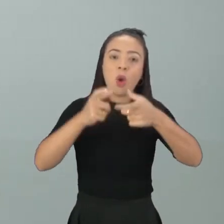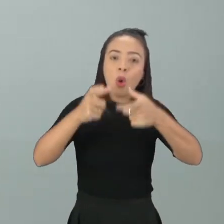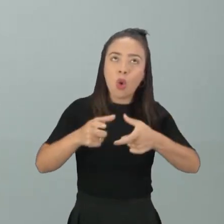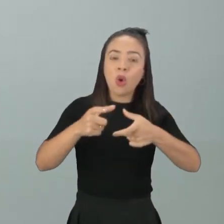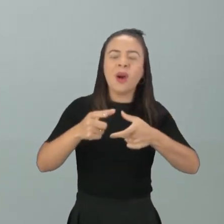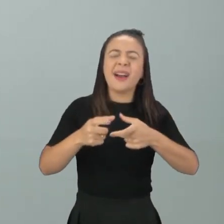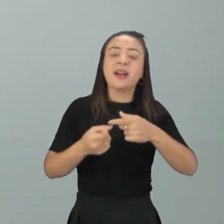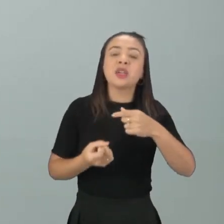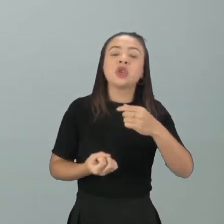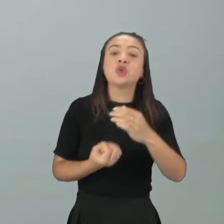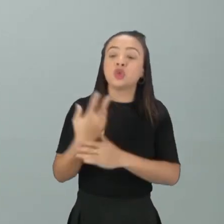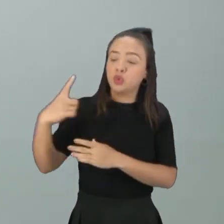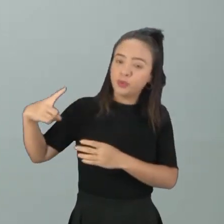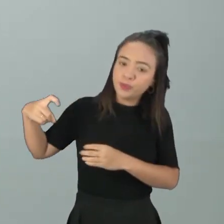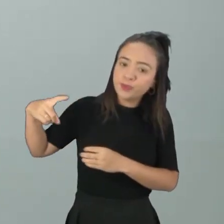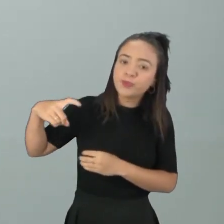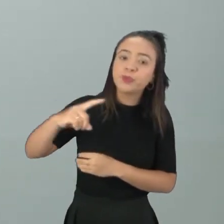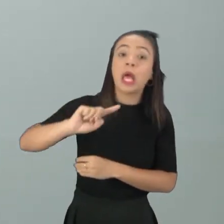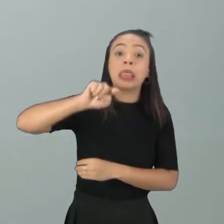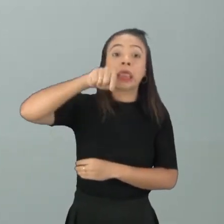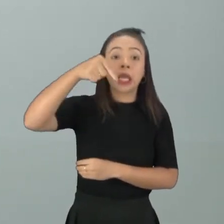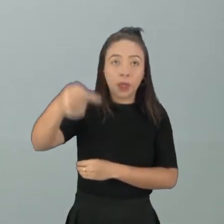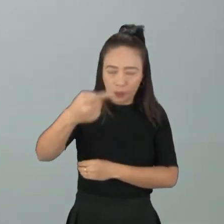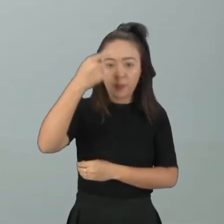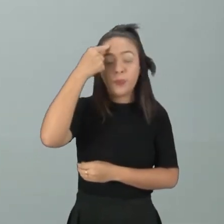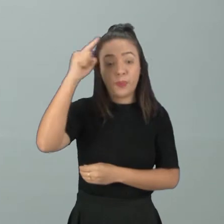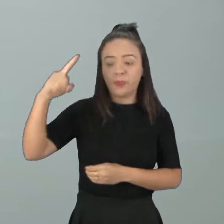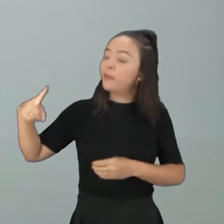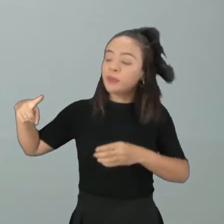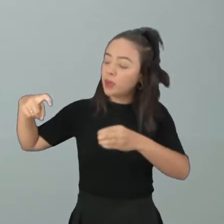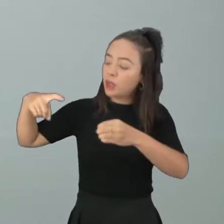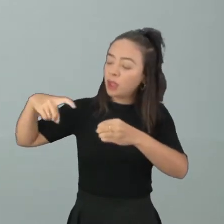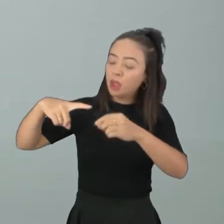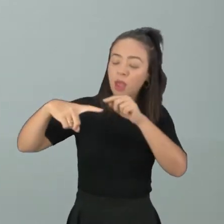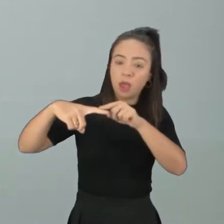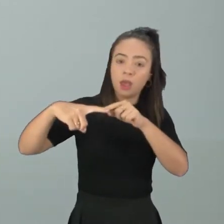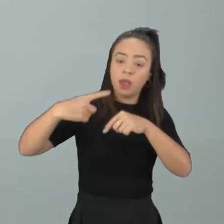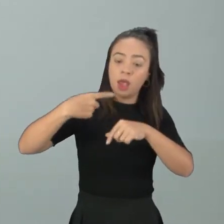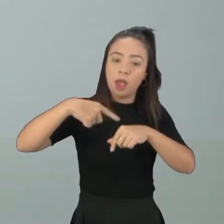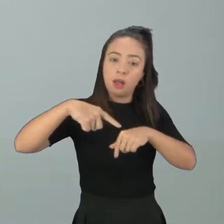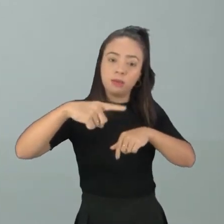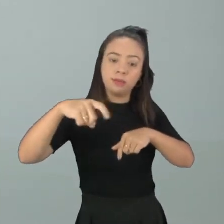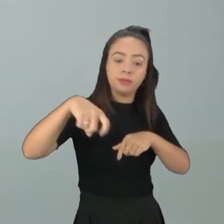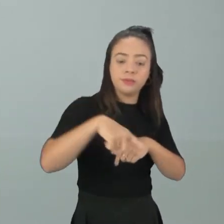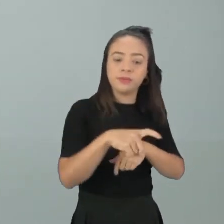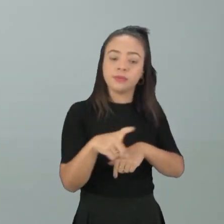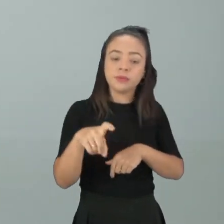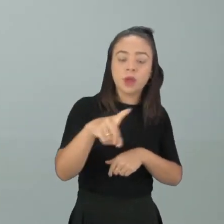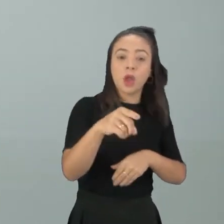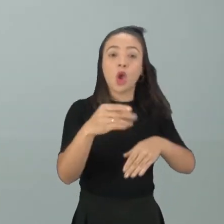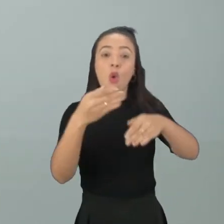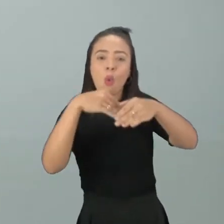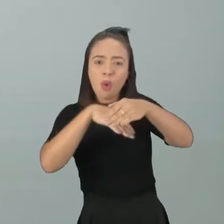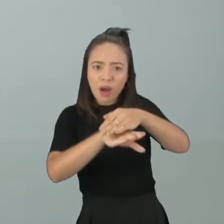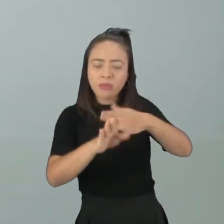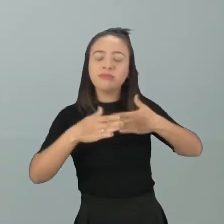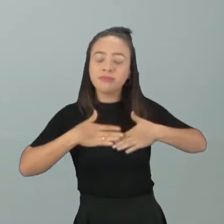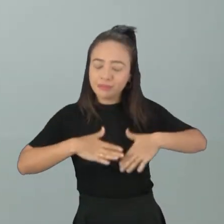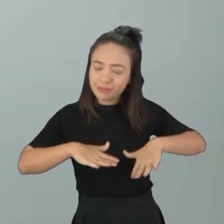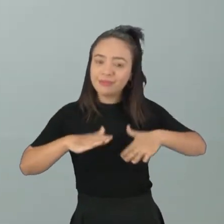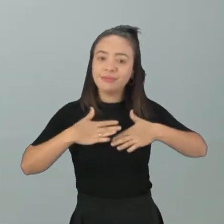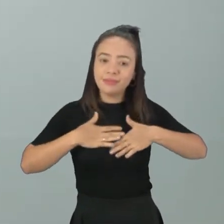produzidos os gametas masculinos, tá? Depois que eles são produzidos, eles são levados para um local onde eles vão descansar, né?